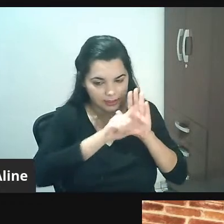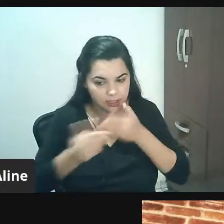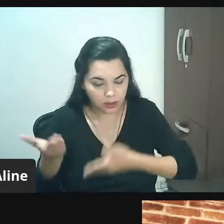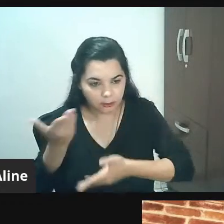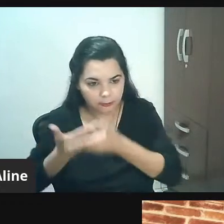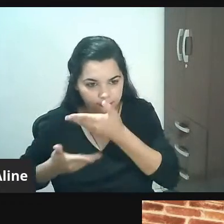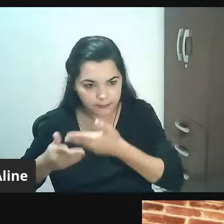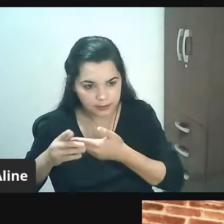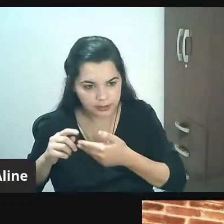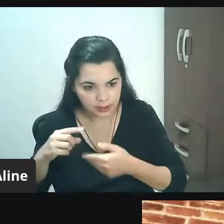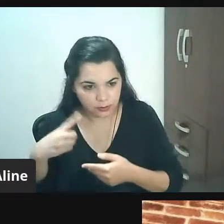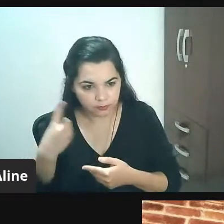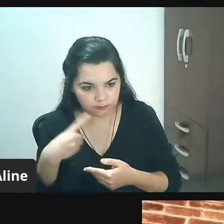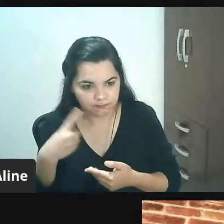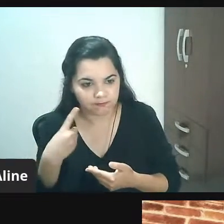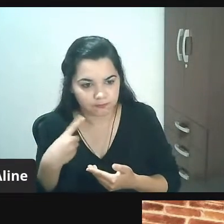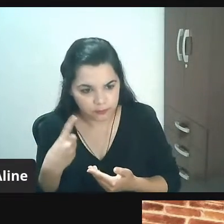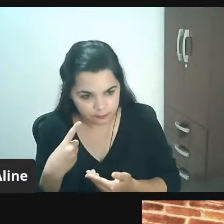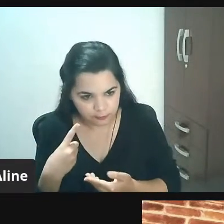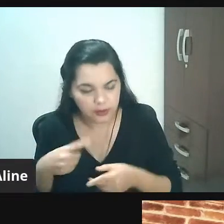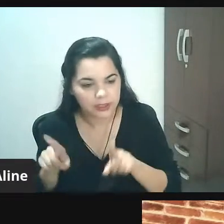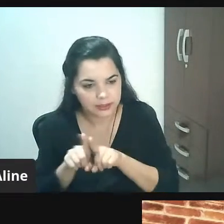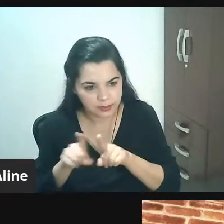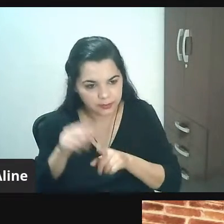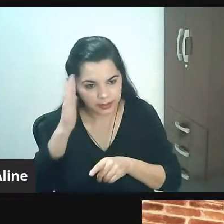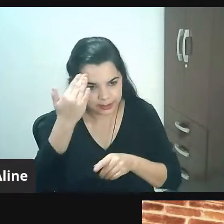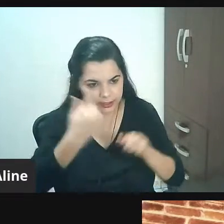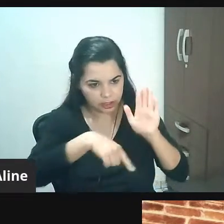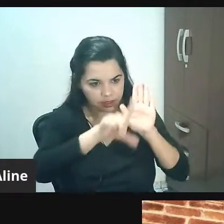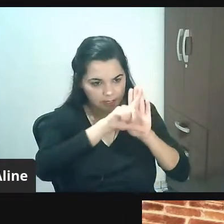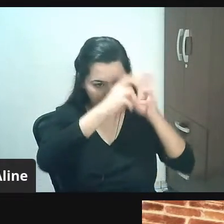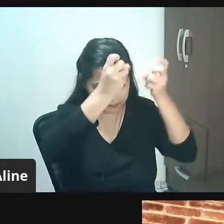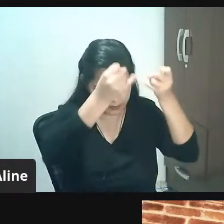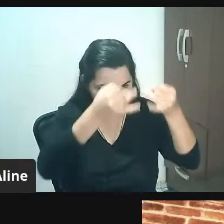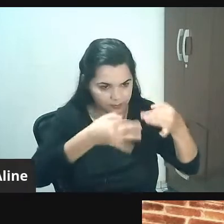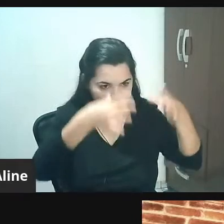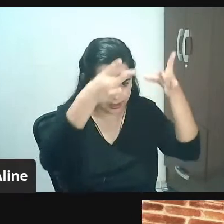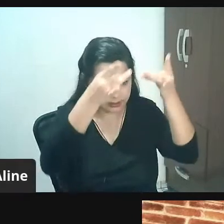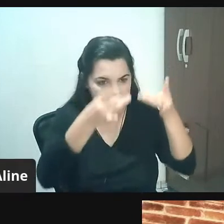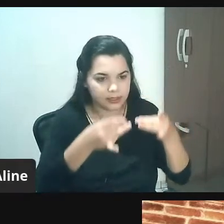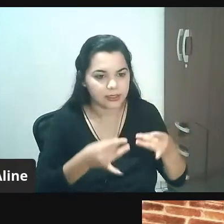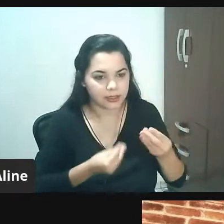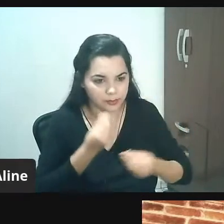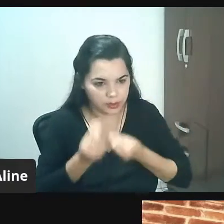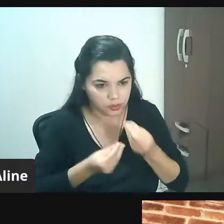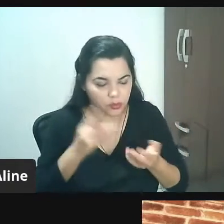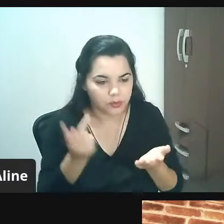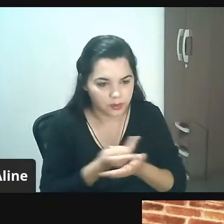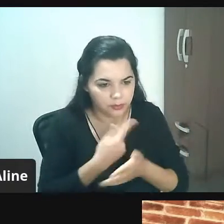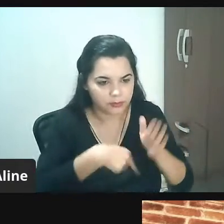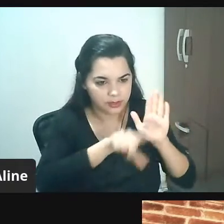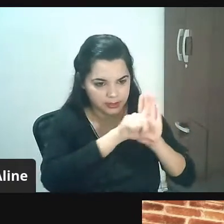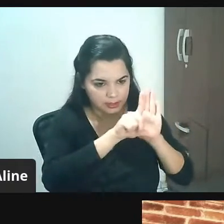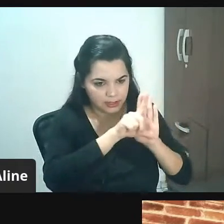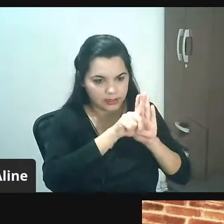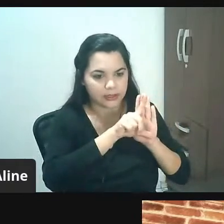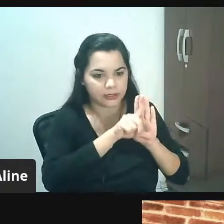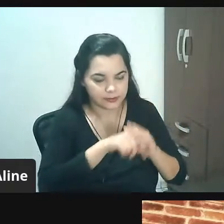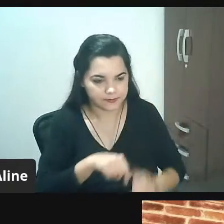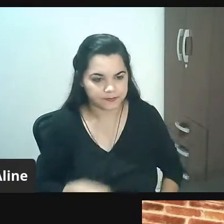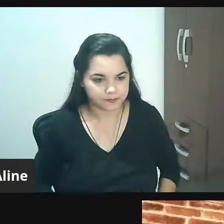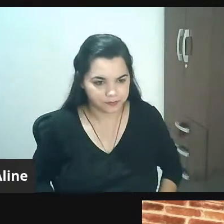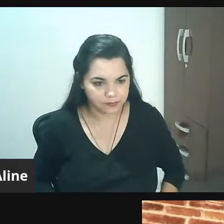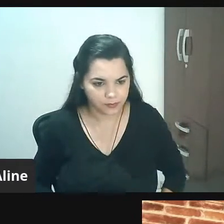principalmente que é quem entende da lei e vai dizer para você você pode falar para ele olha para você economizar tempo você fala o seguinte